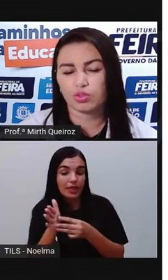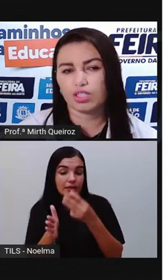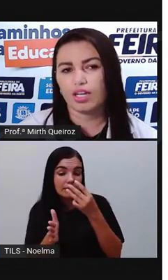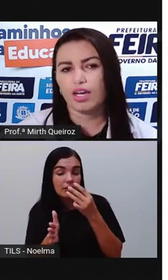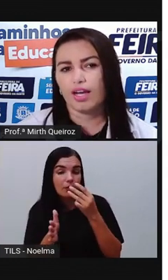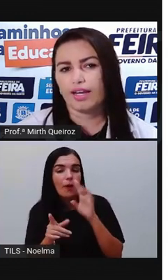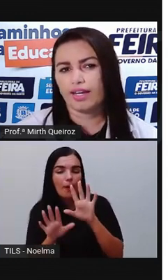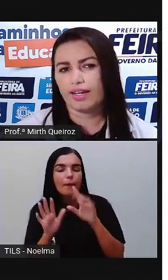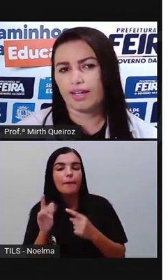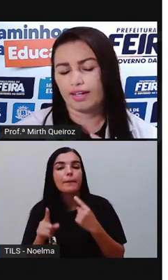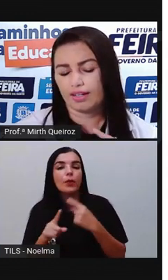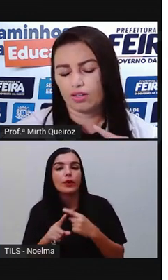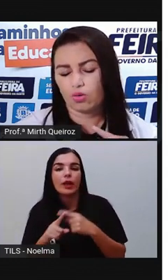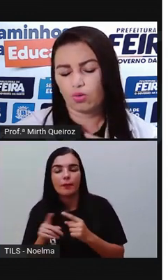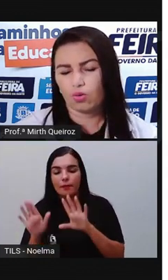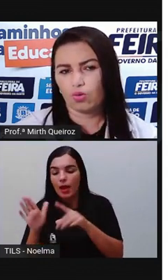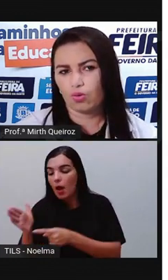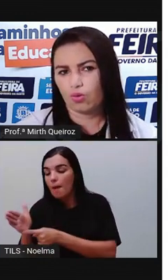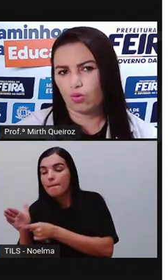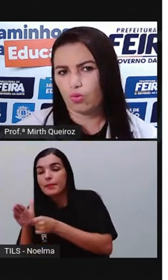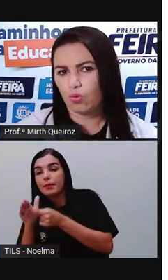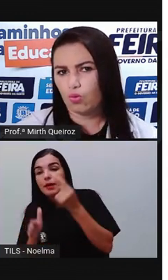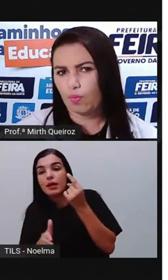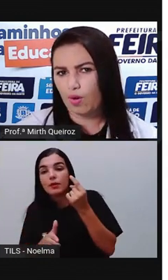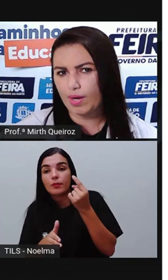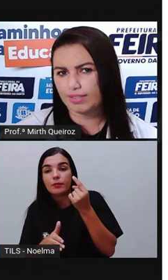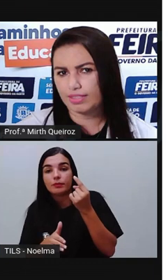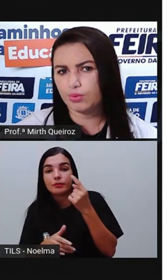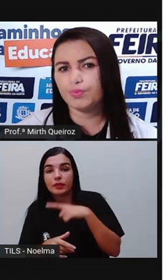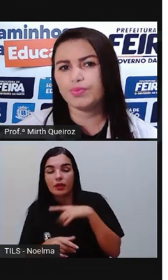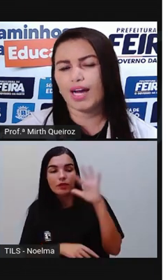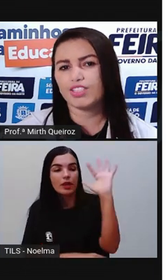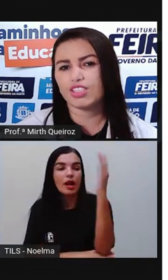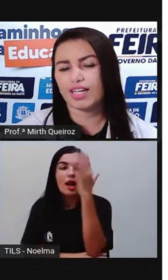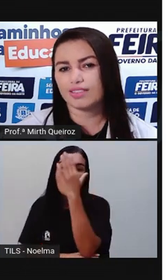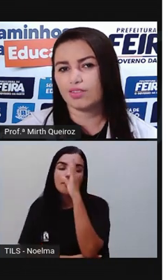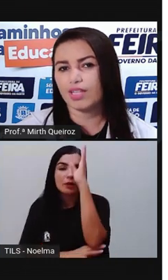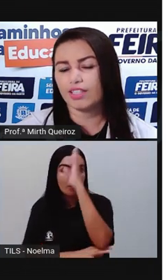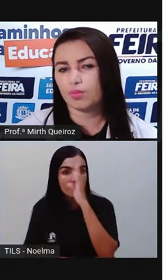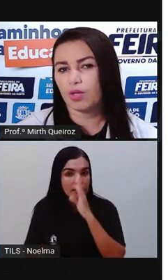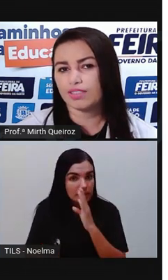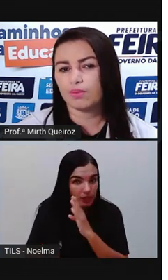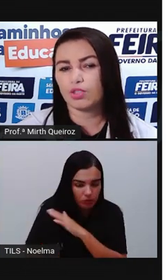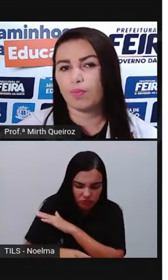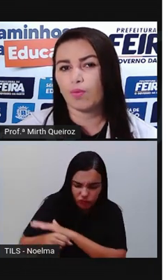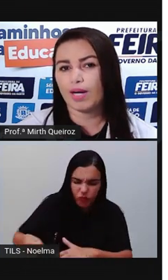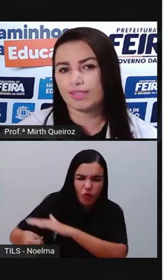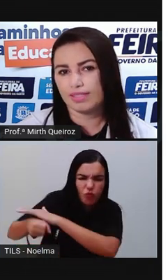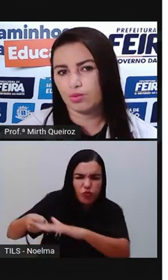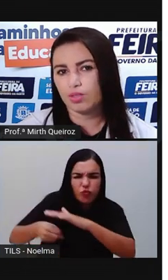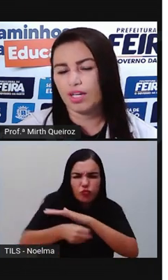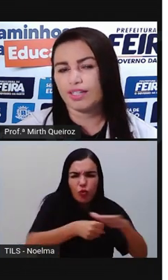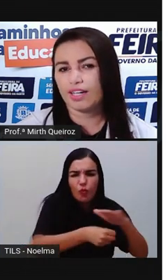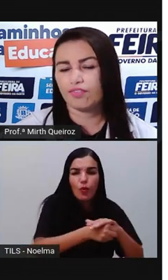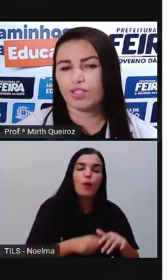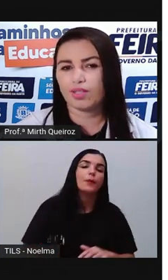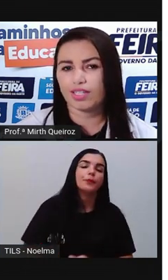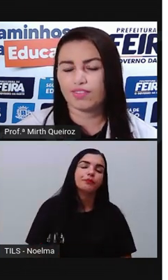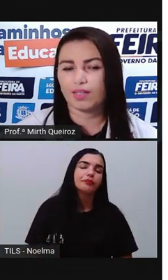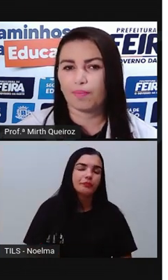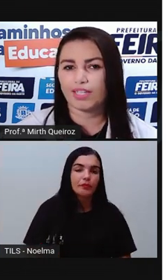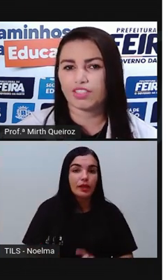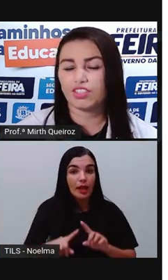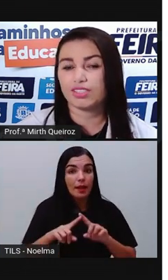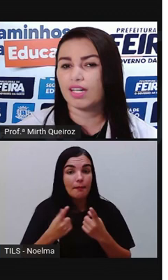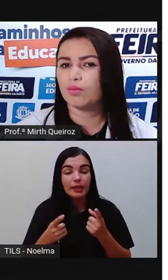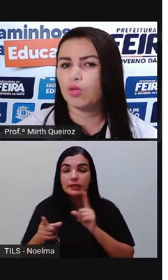tivemos o pau-brasil, a extração, né? A exploração aí do pau-brasil, que era feita